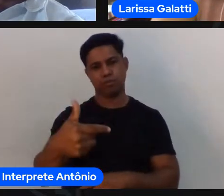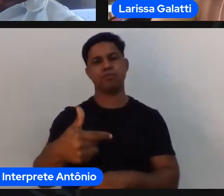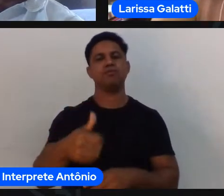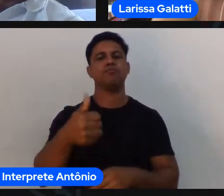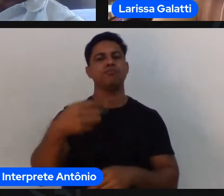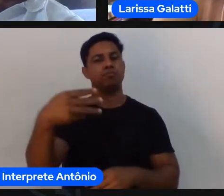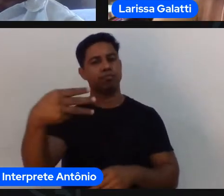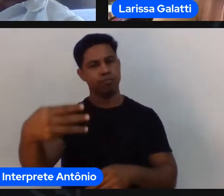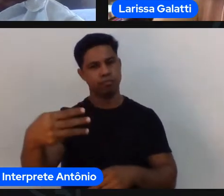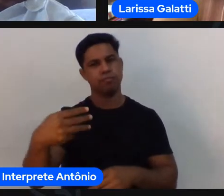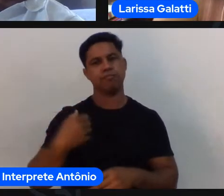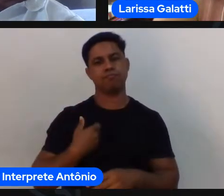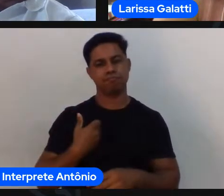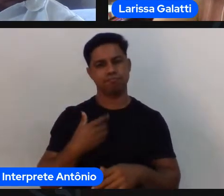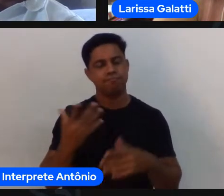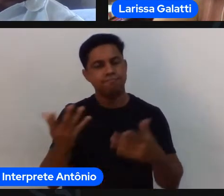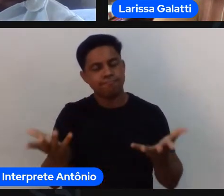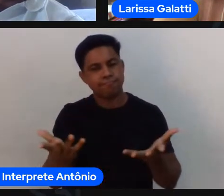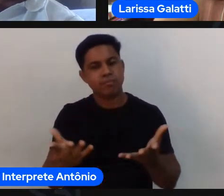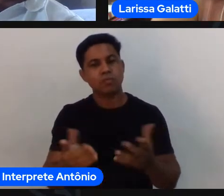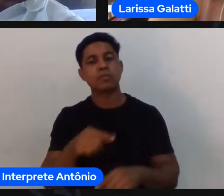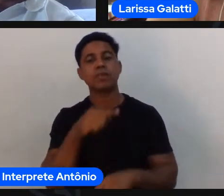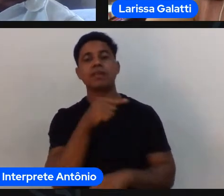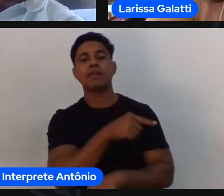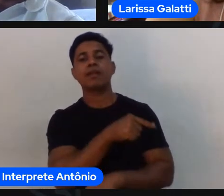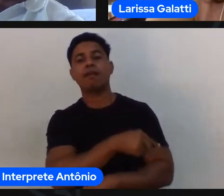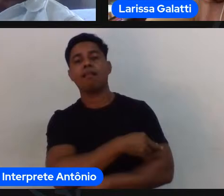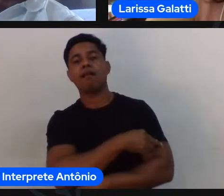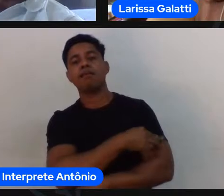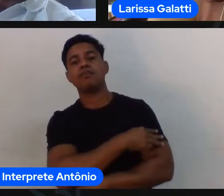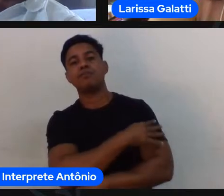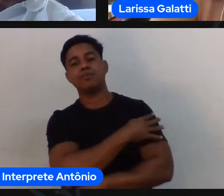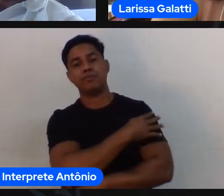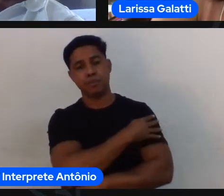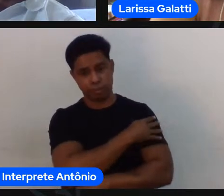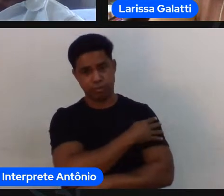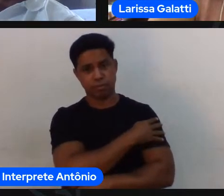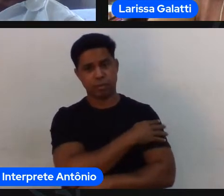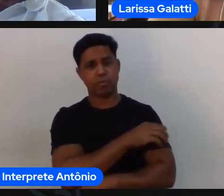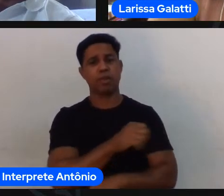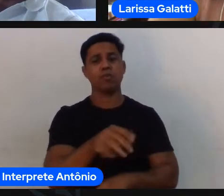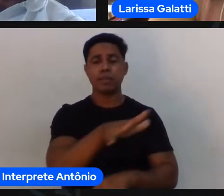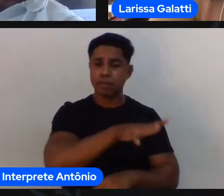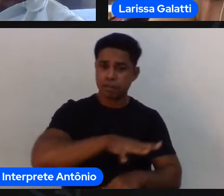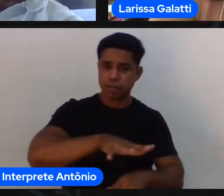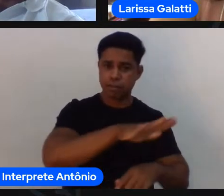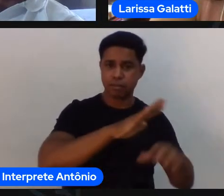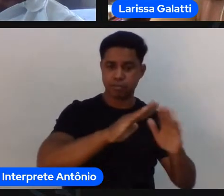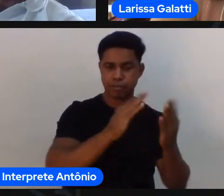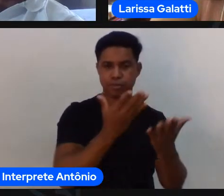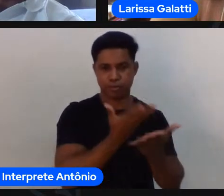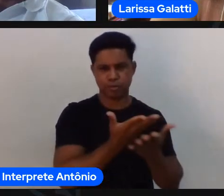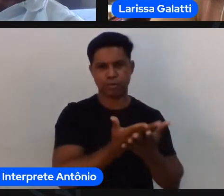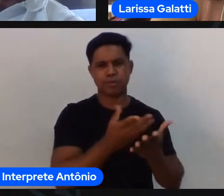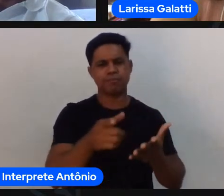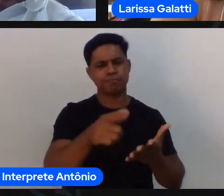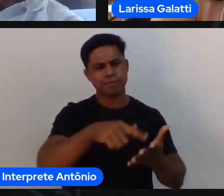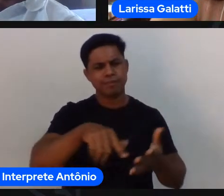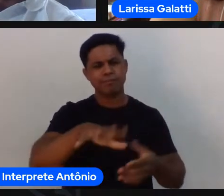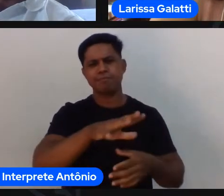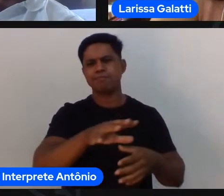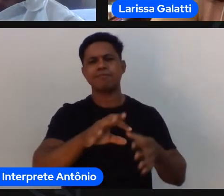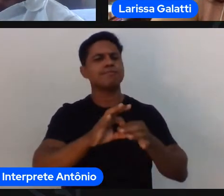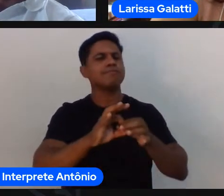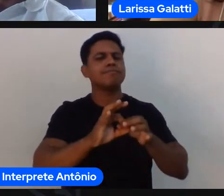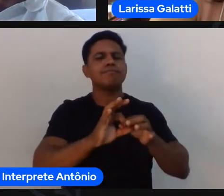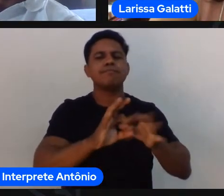fundamental por que que com jovens até 14 anos que estão no ambiente escolar que é um espaço de democratização num país como o nosso